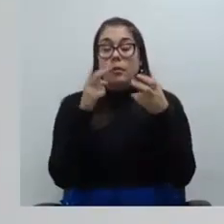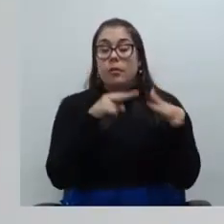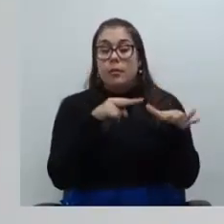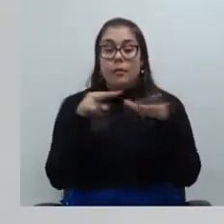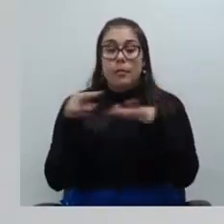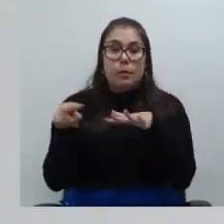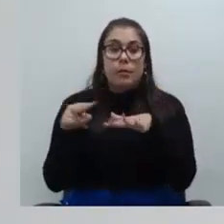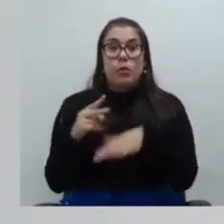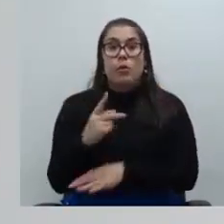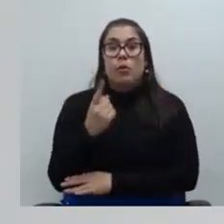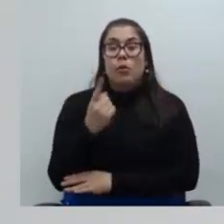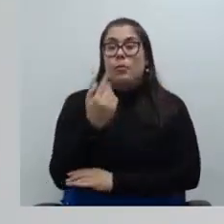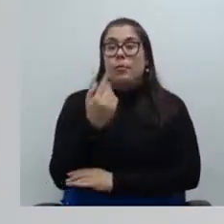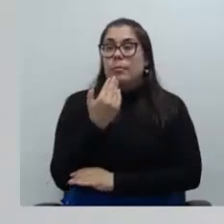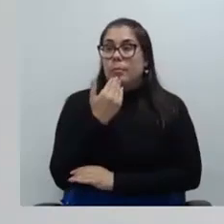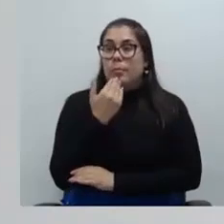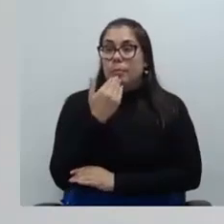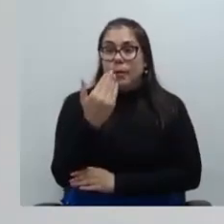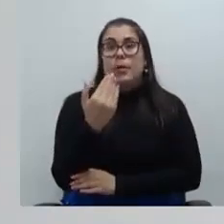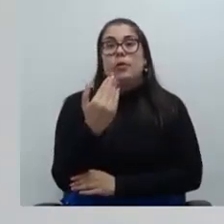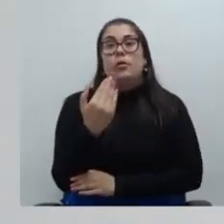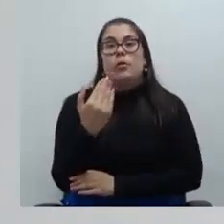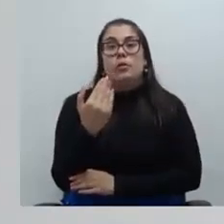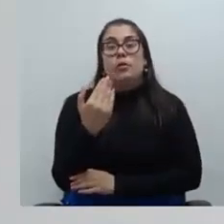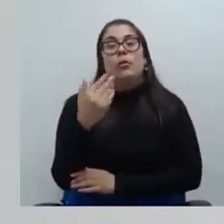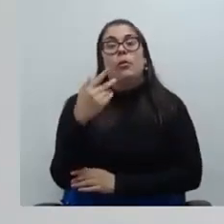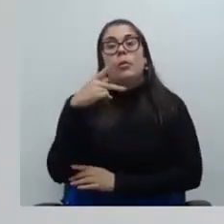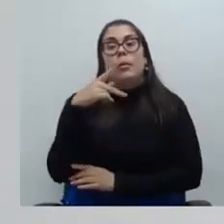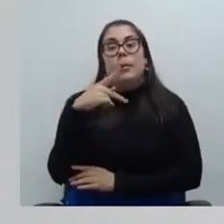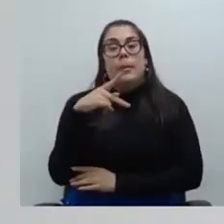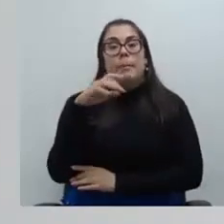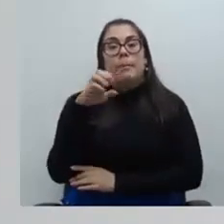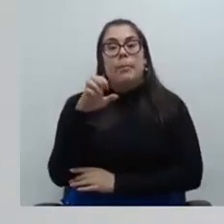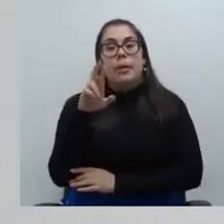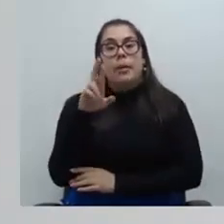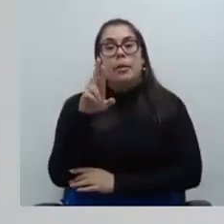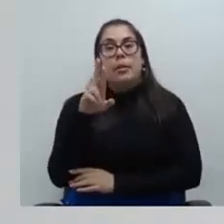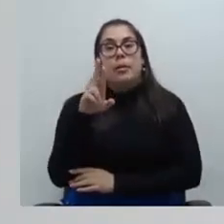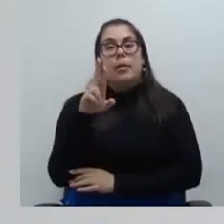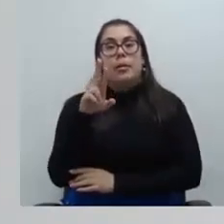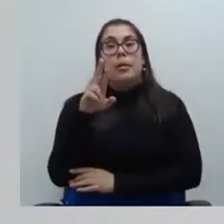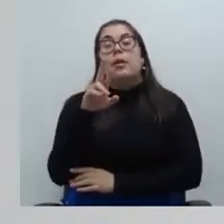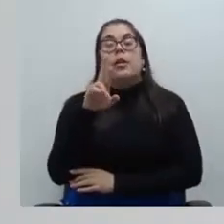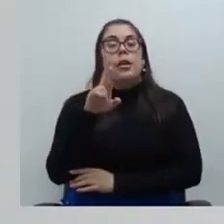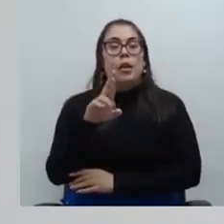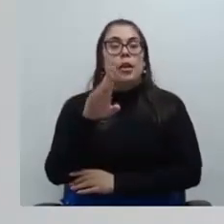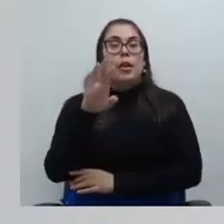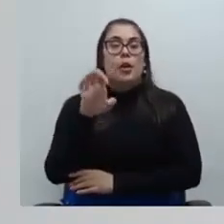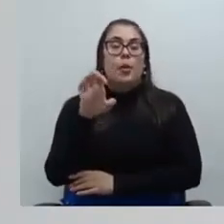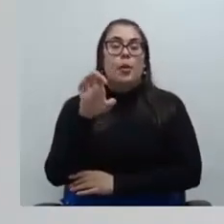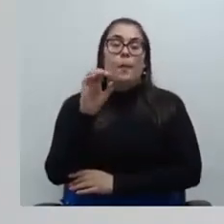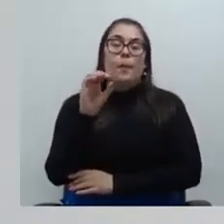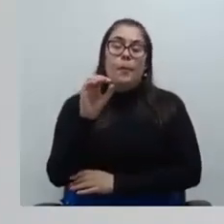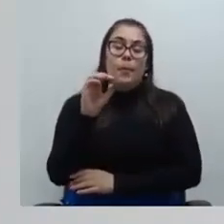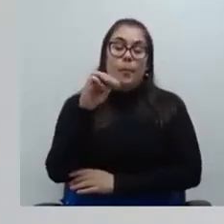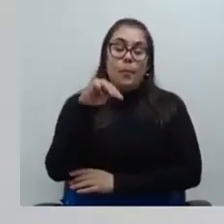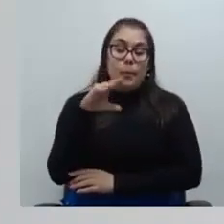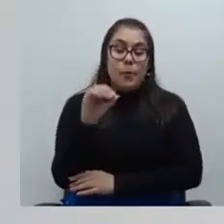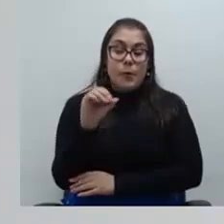de uma permuta na verdade de uma permuta não desculpa de uma remoção de uma colega